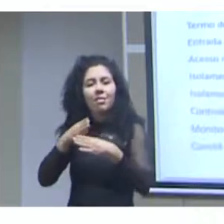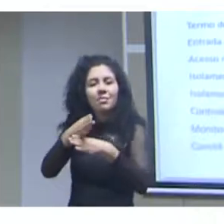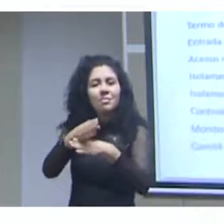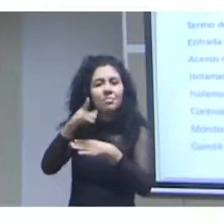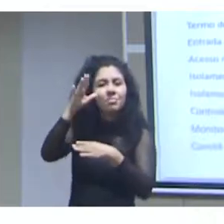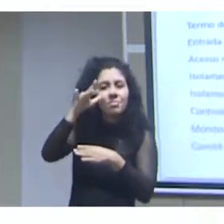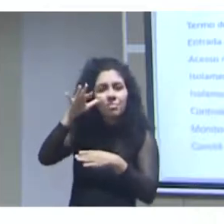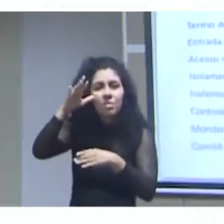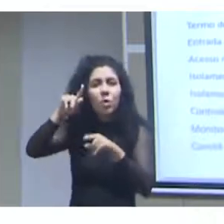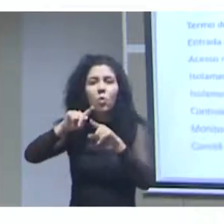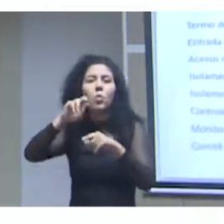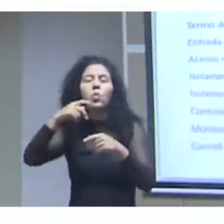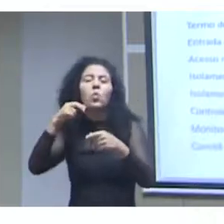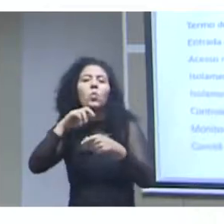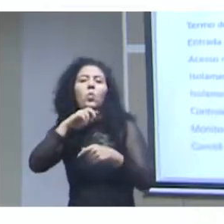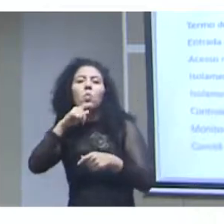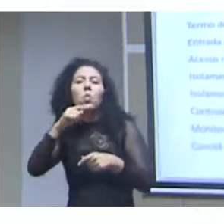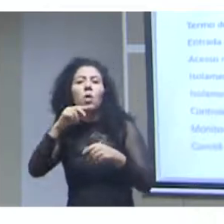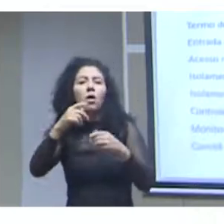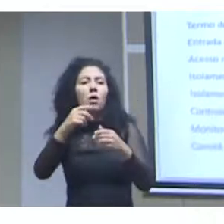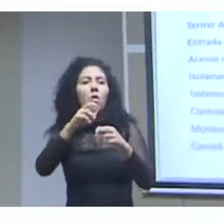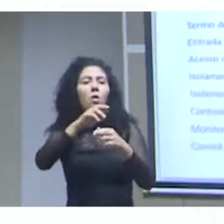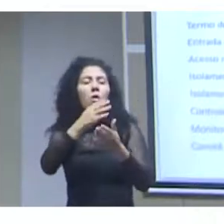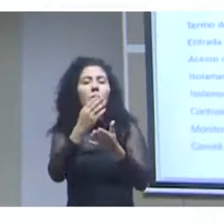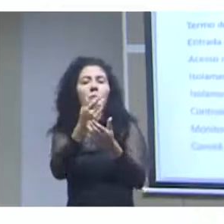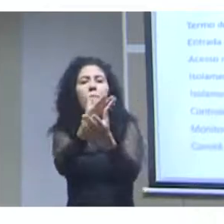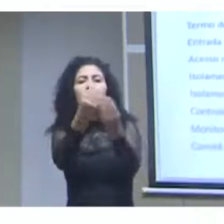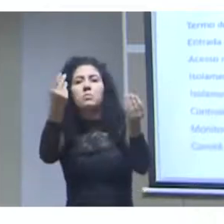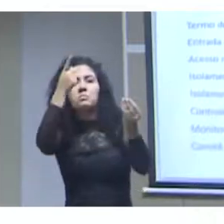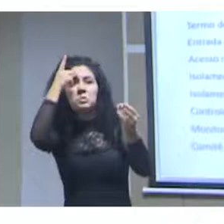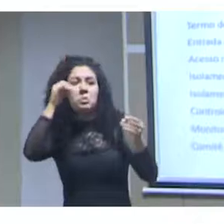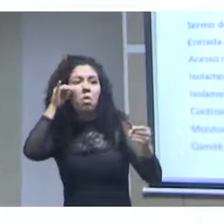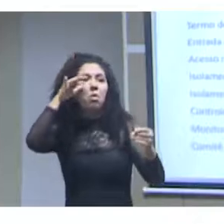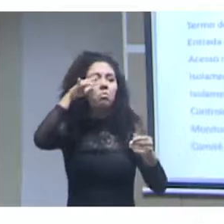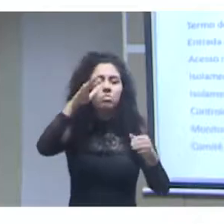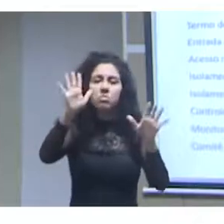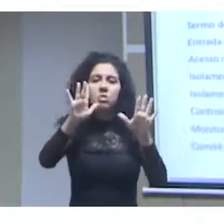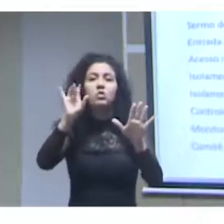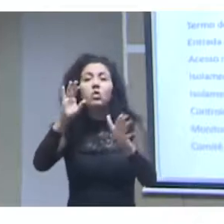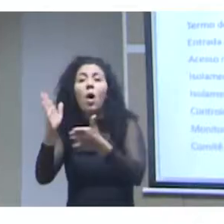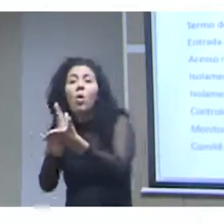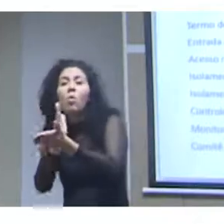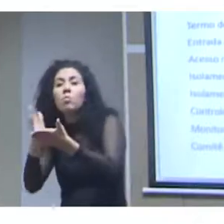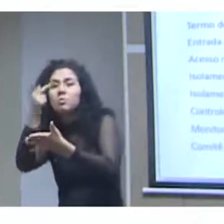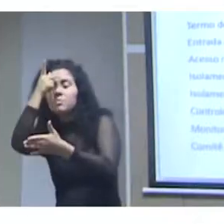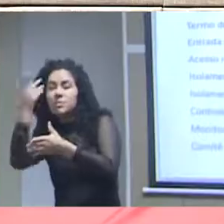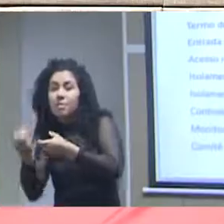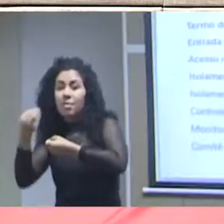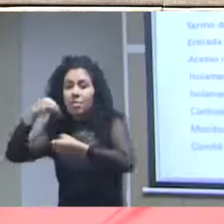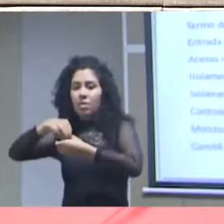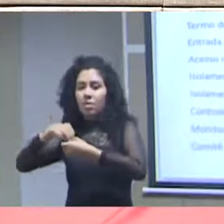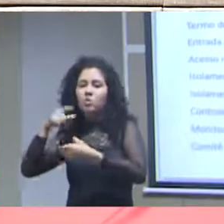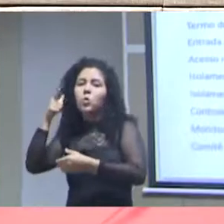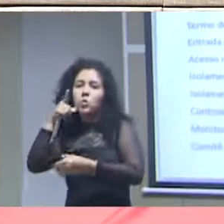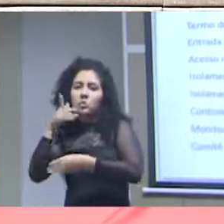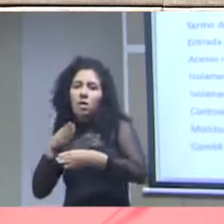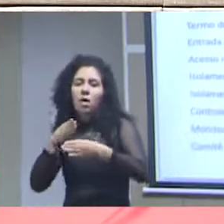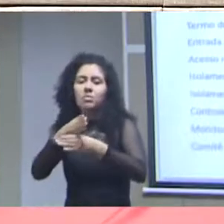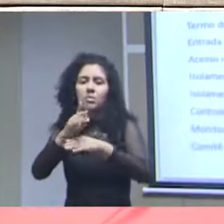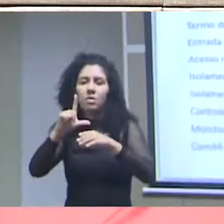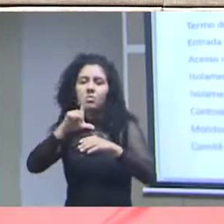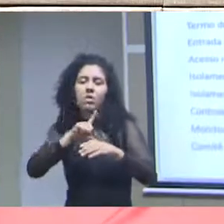dados e colocar em outros meios especialmente se forem dados